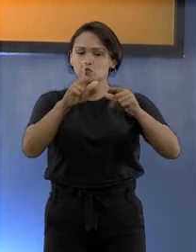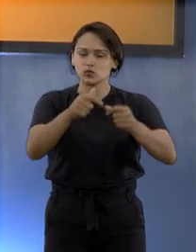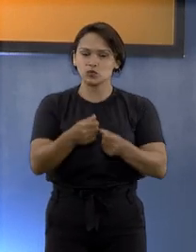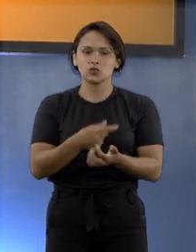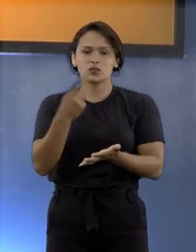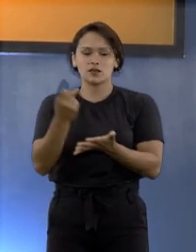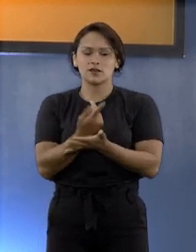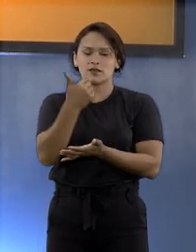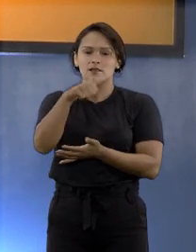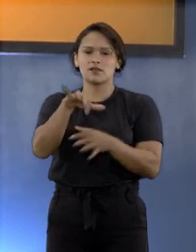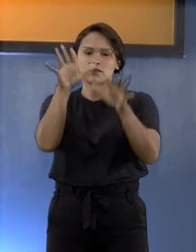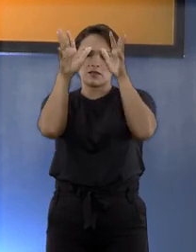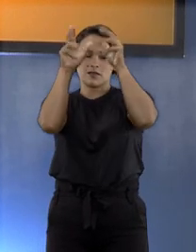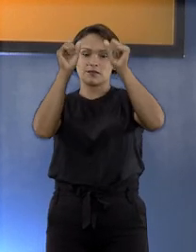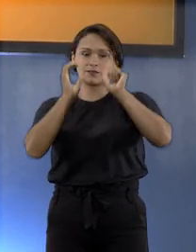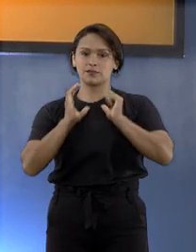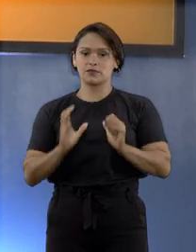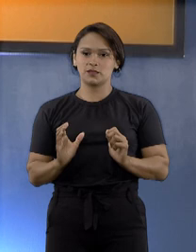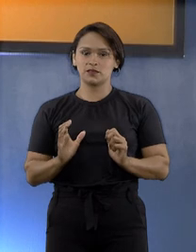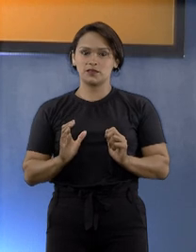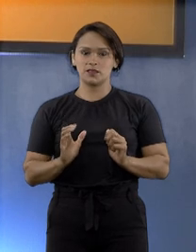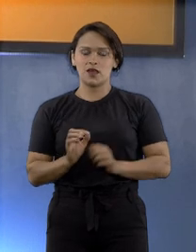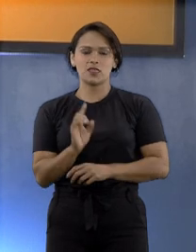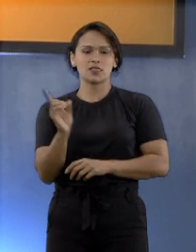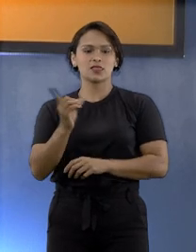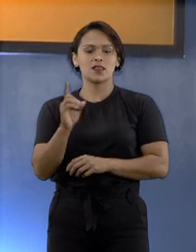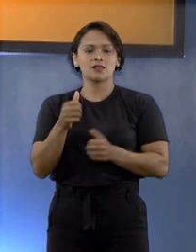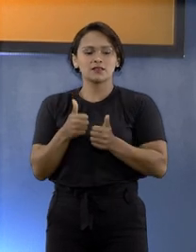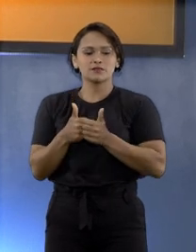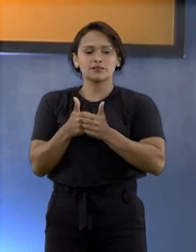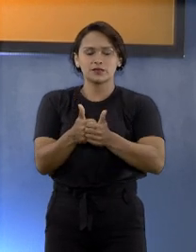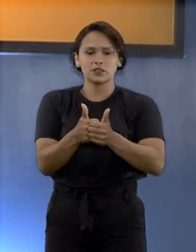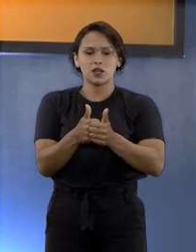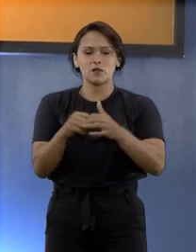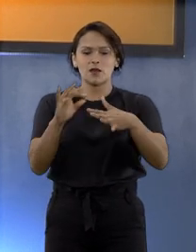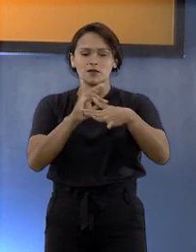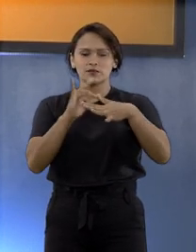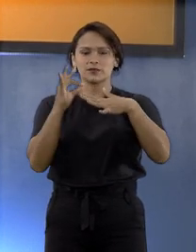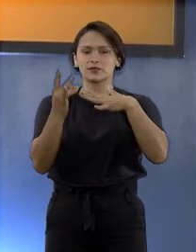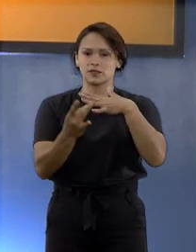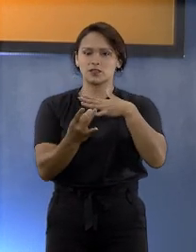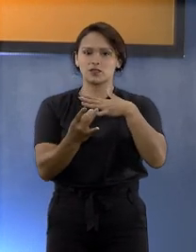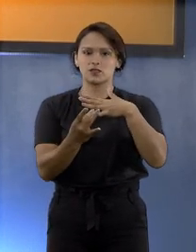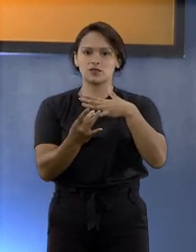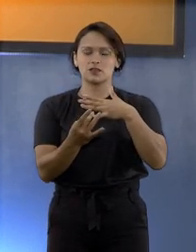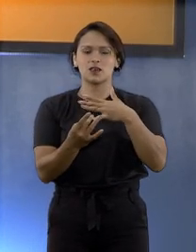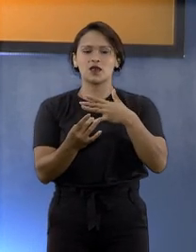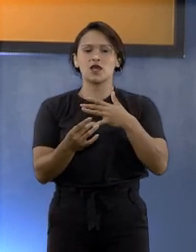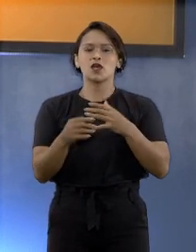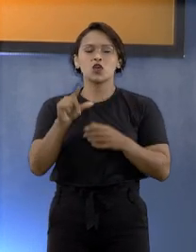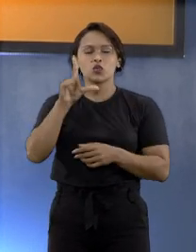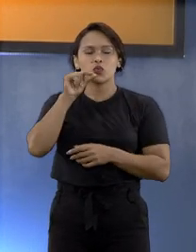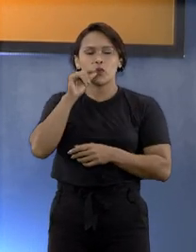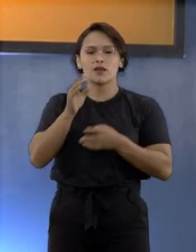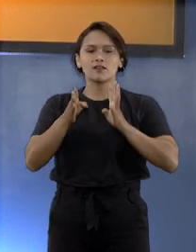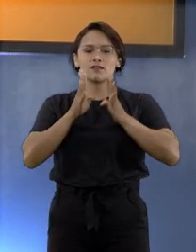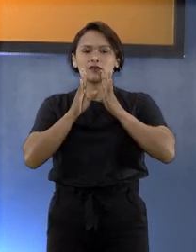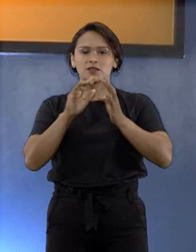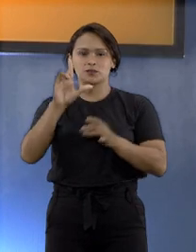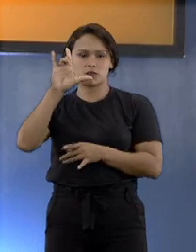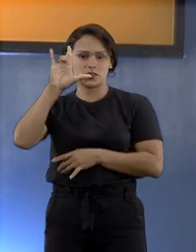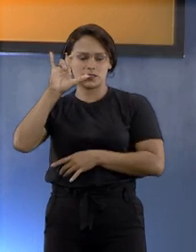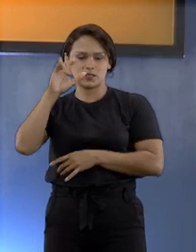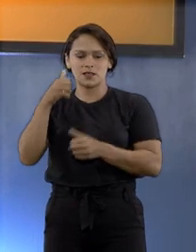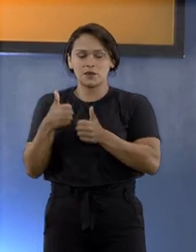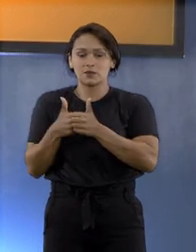Tribunal da Cidadania. Não deixe de acompanhar as nossas redes sociais, Twitter, Facebook e Instagram. Segue a gente,